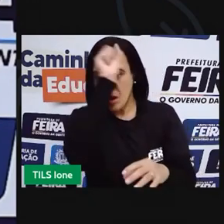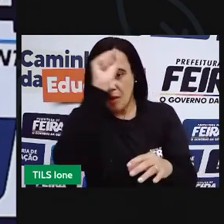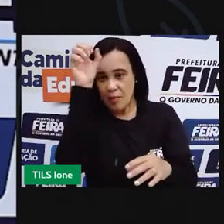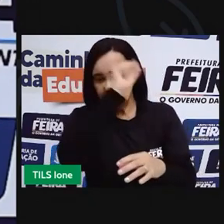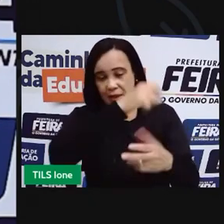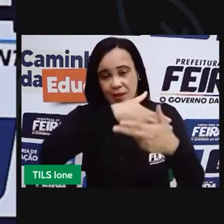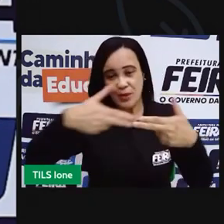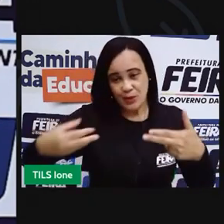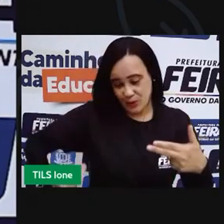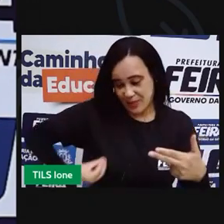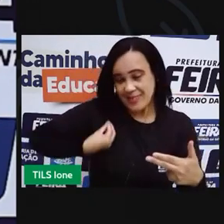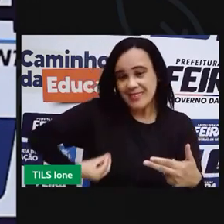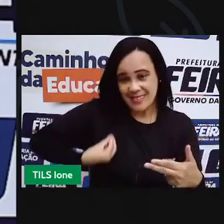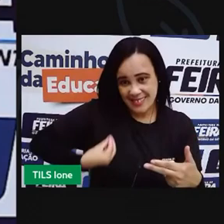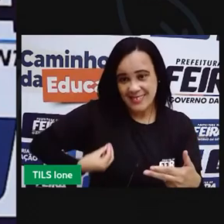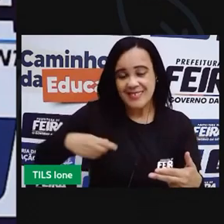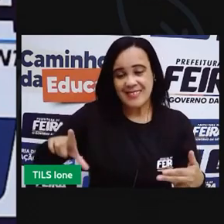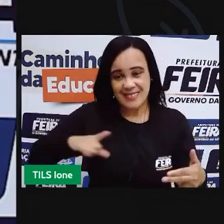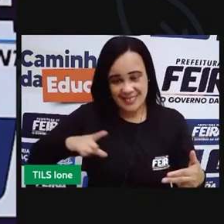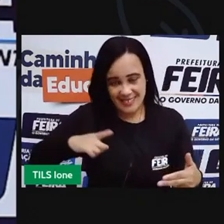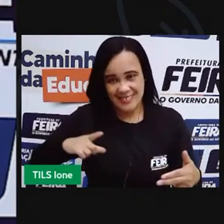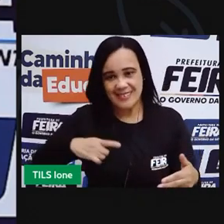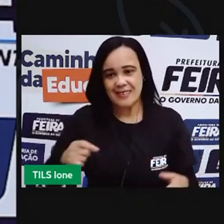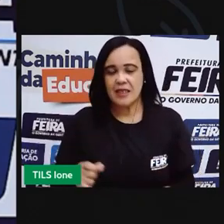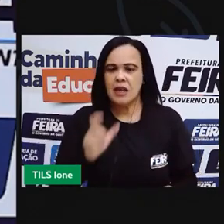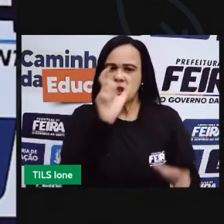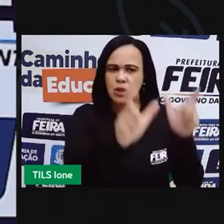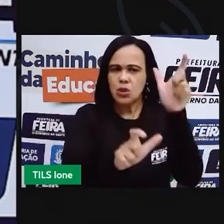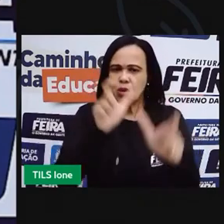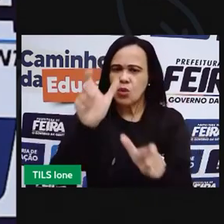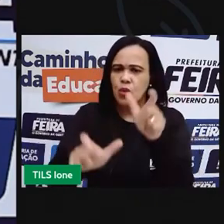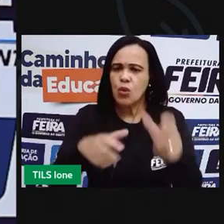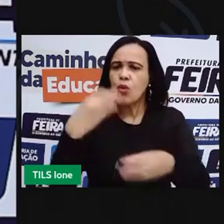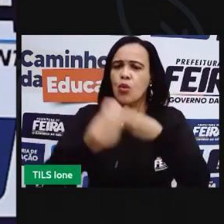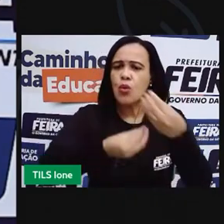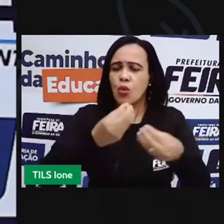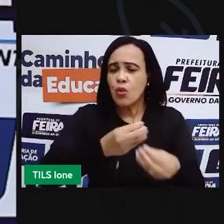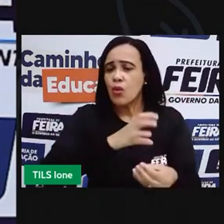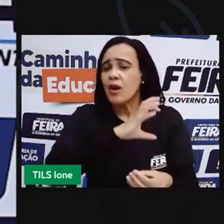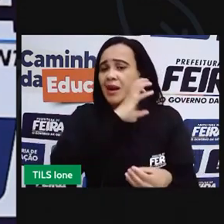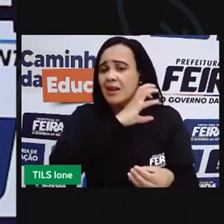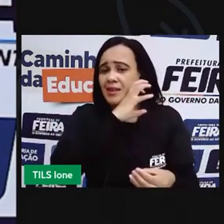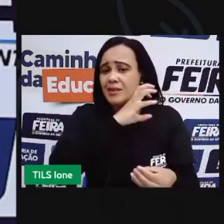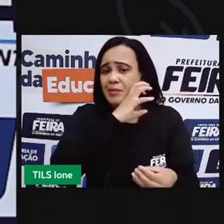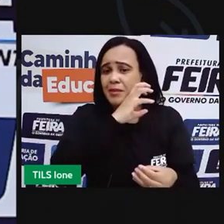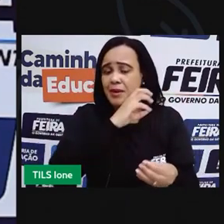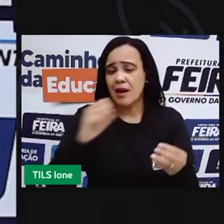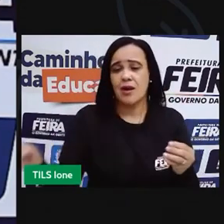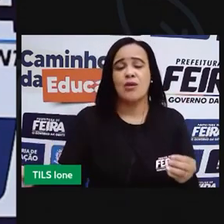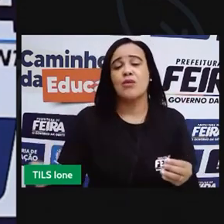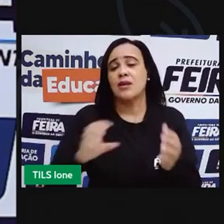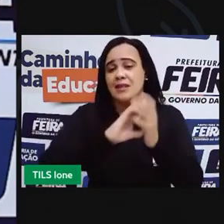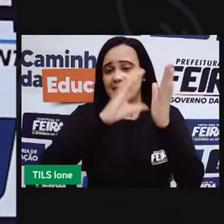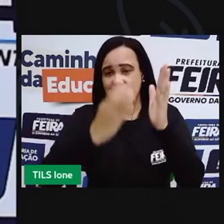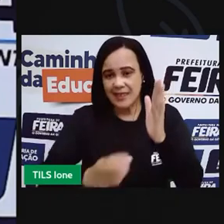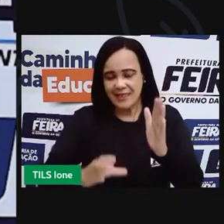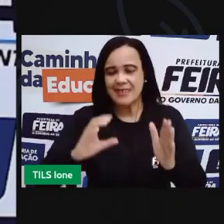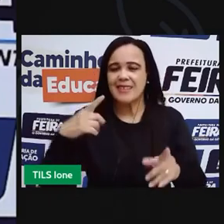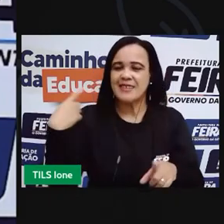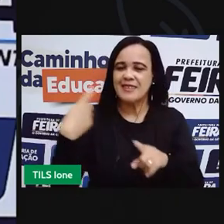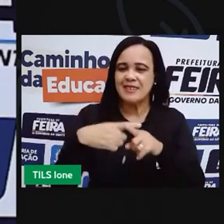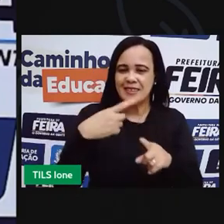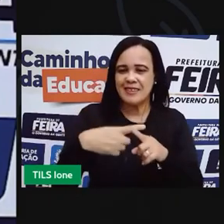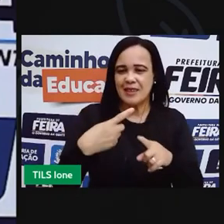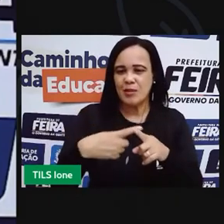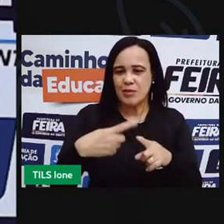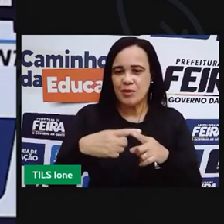animais as dão características como fábulas e emoções